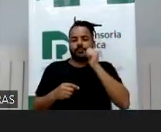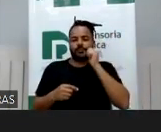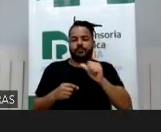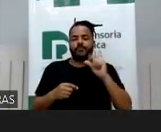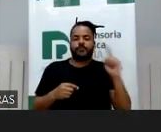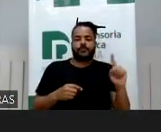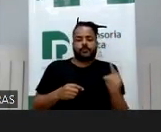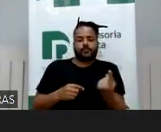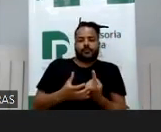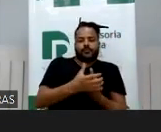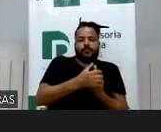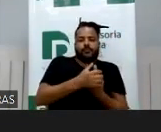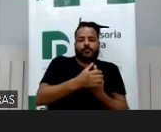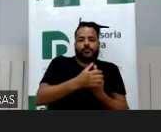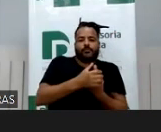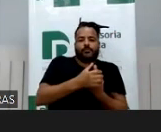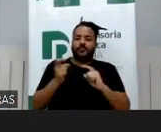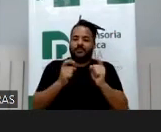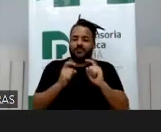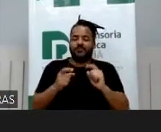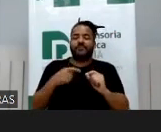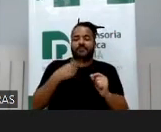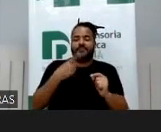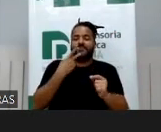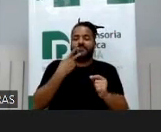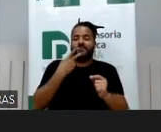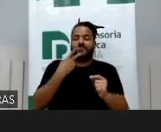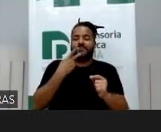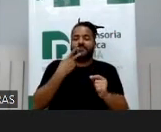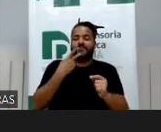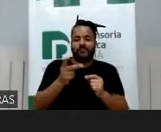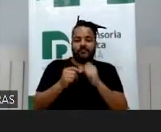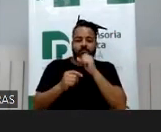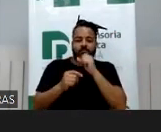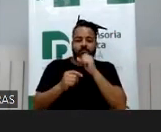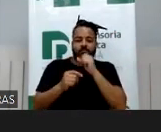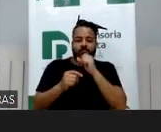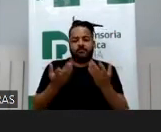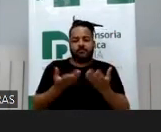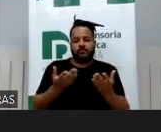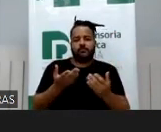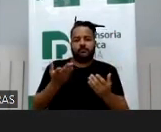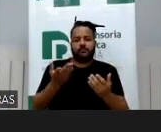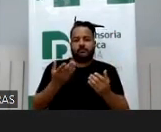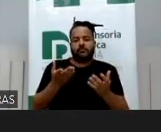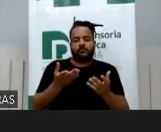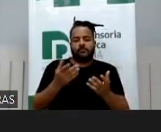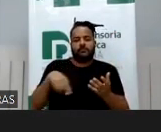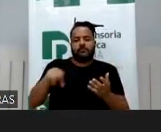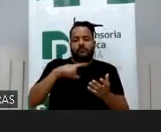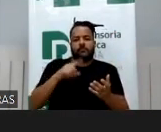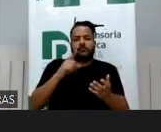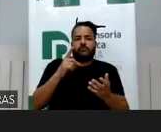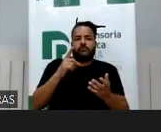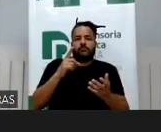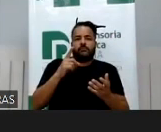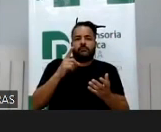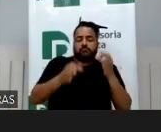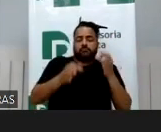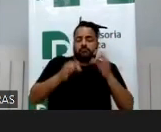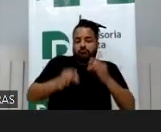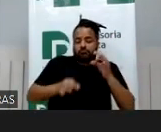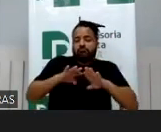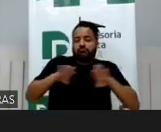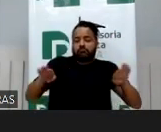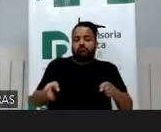unilateral e isso é um debate constante no escritório, né, porque a gente tem uma diretriz legal, tem uma diretriz, tem uma tendência nos tribunais e a gente tem que equalizar com